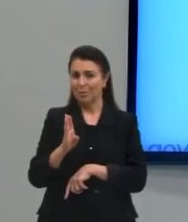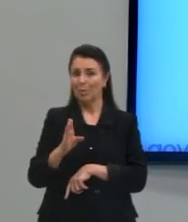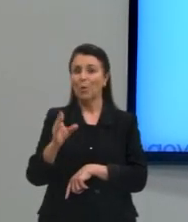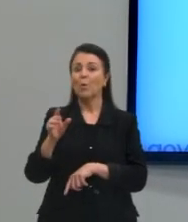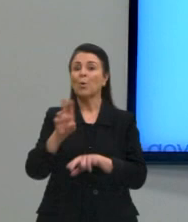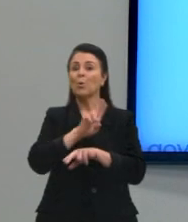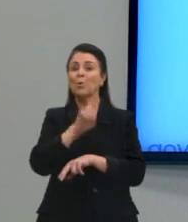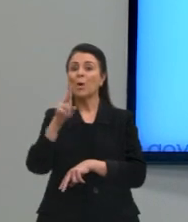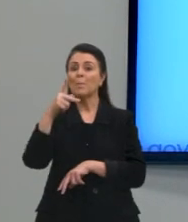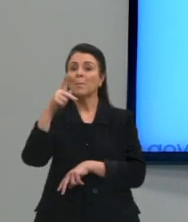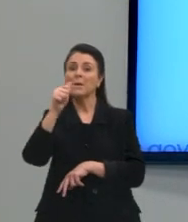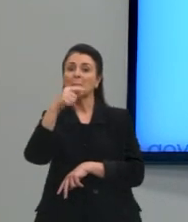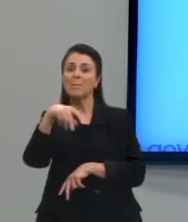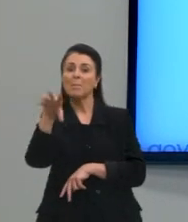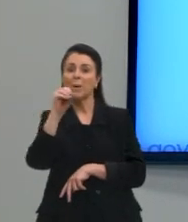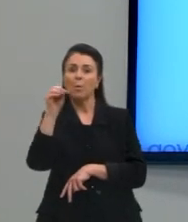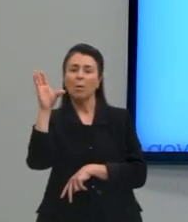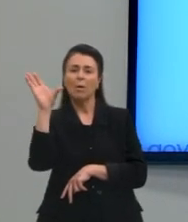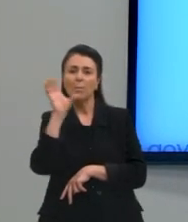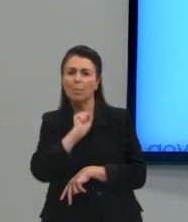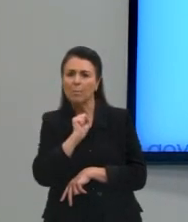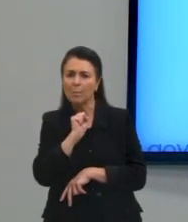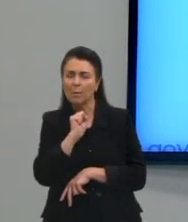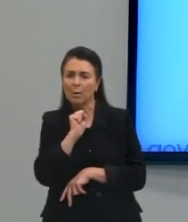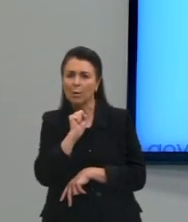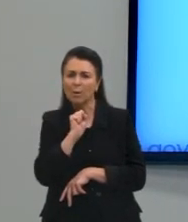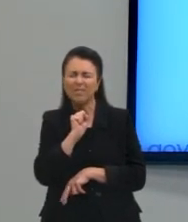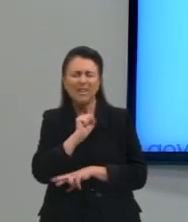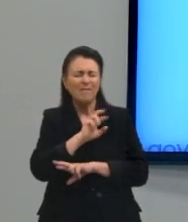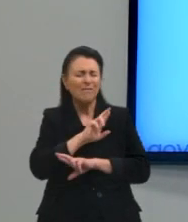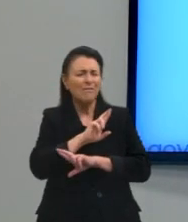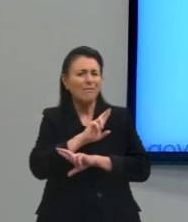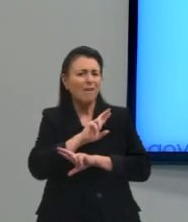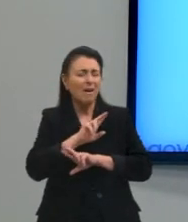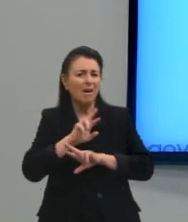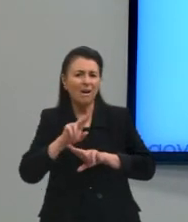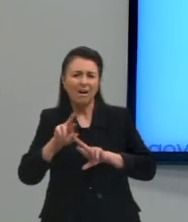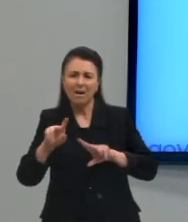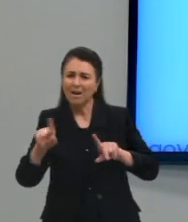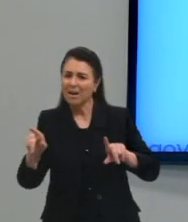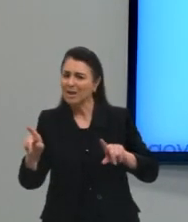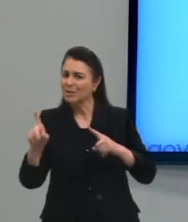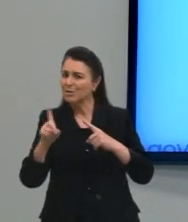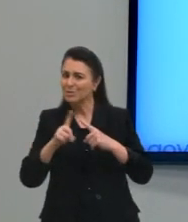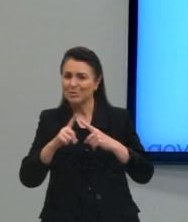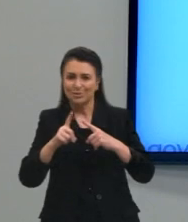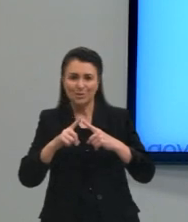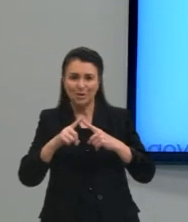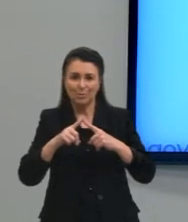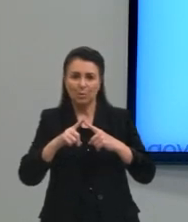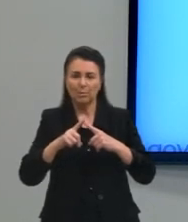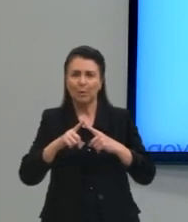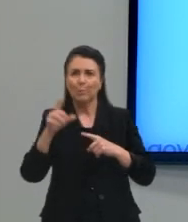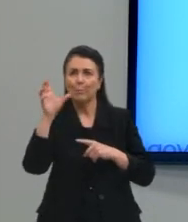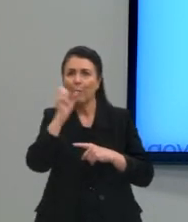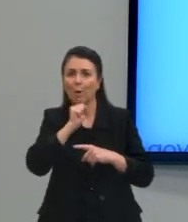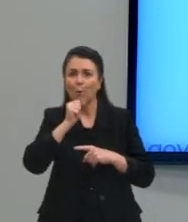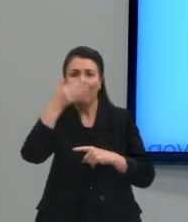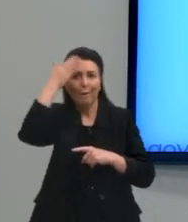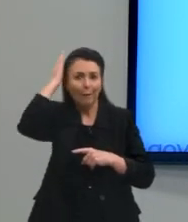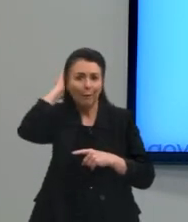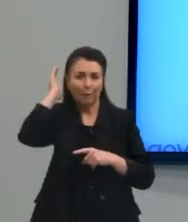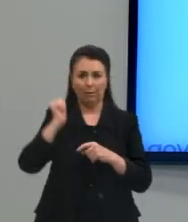pão francês, pão de massa grossa, pão careca, pão aguado,